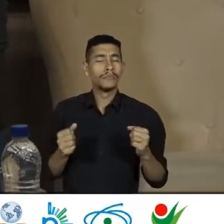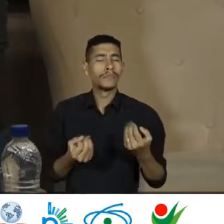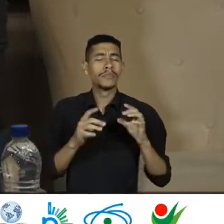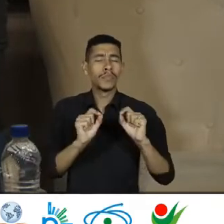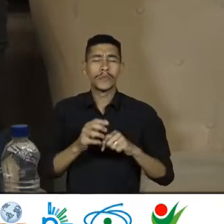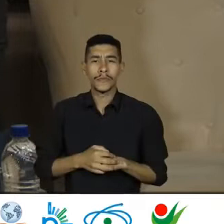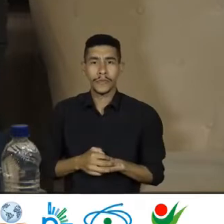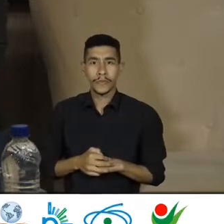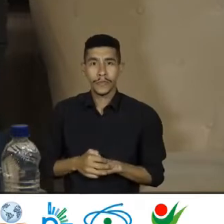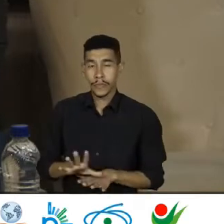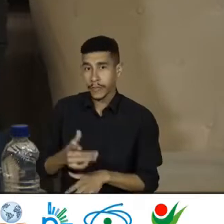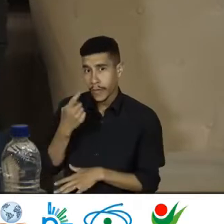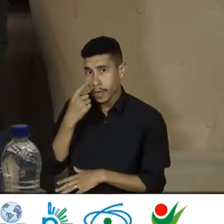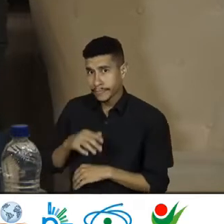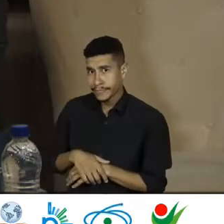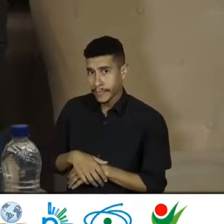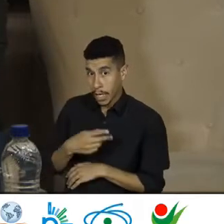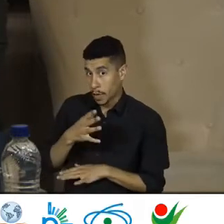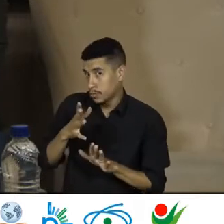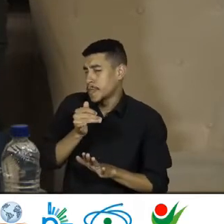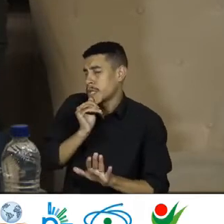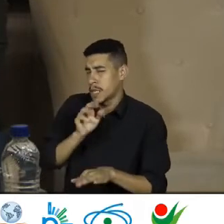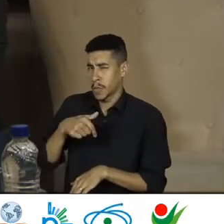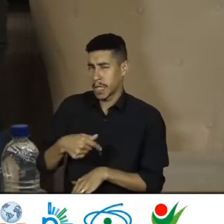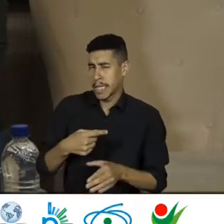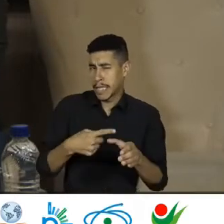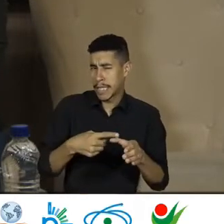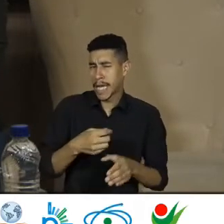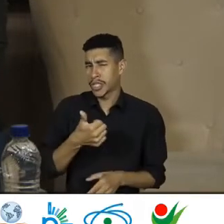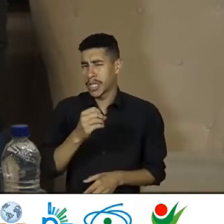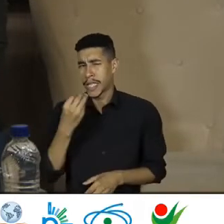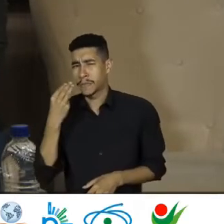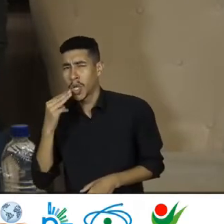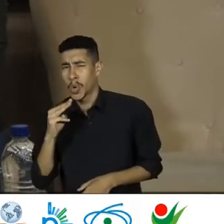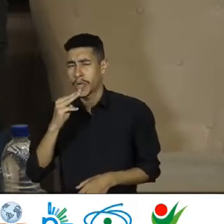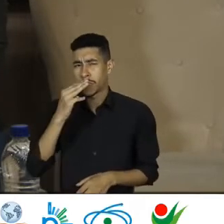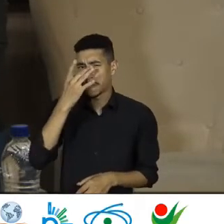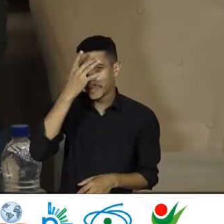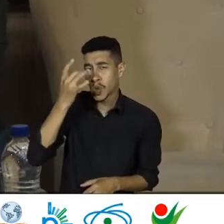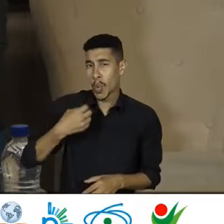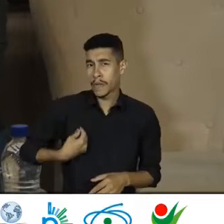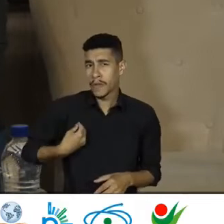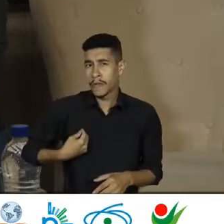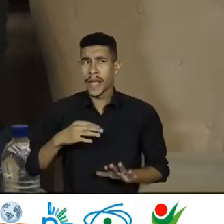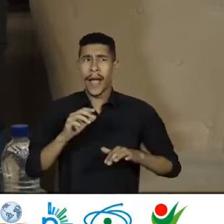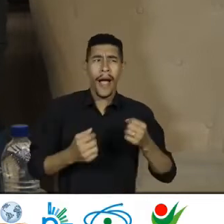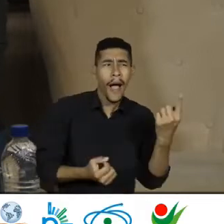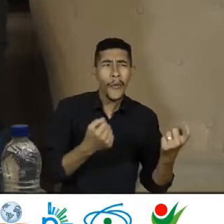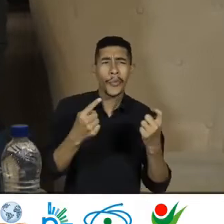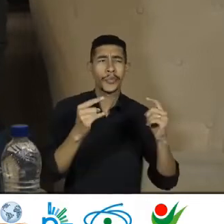Digamos que esta cidade tem 10 milhões de almas Alguns moram em mansões Outros vivem em